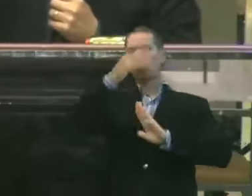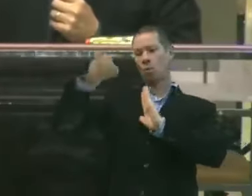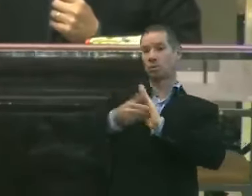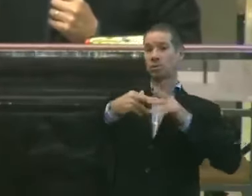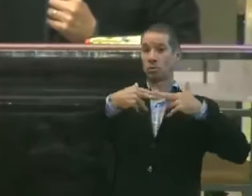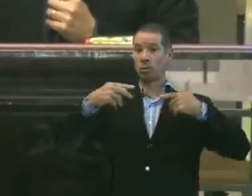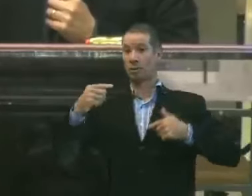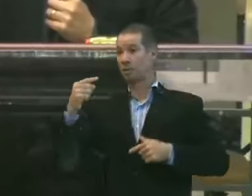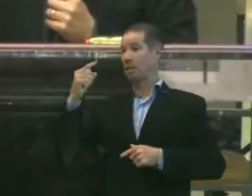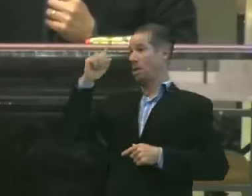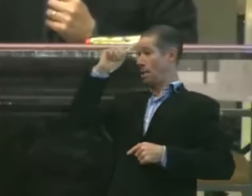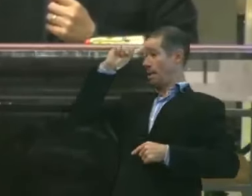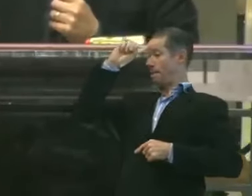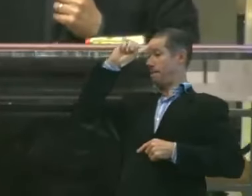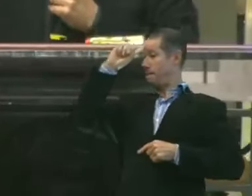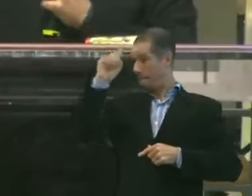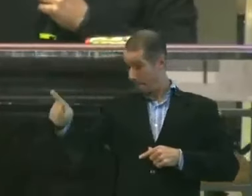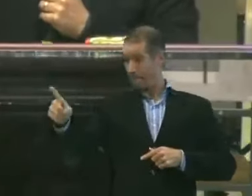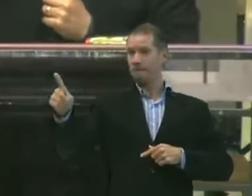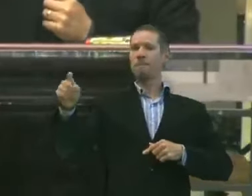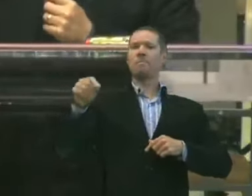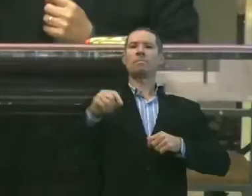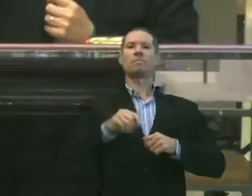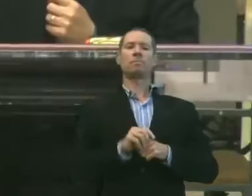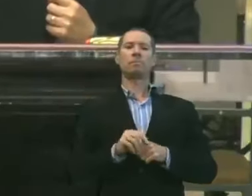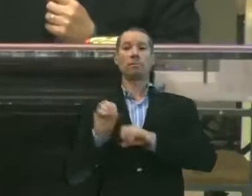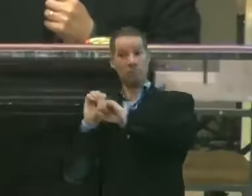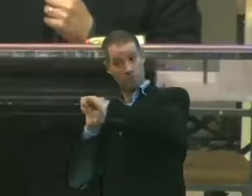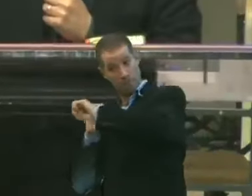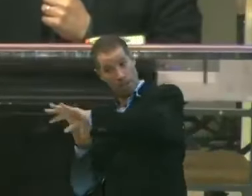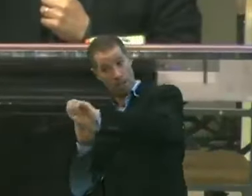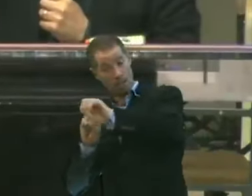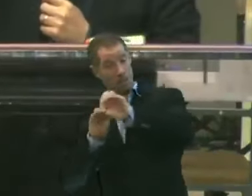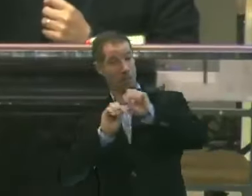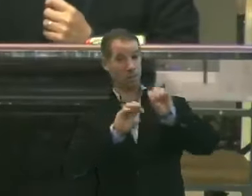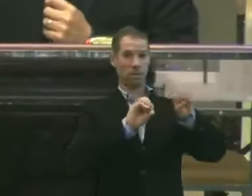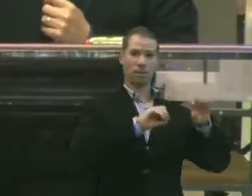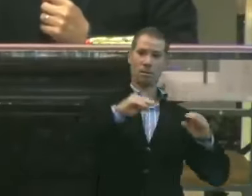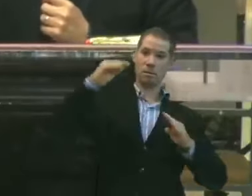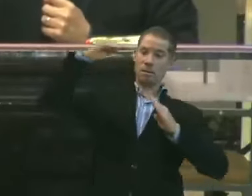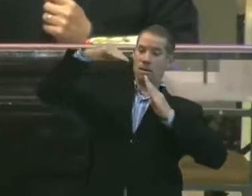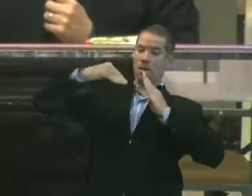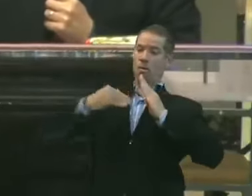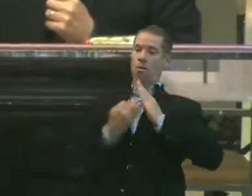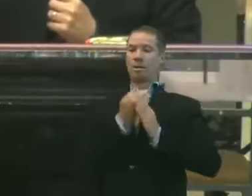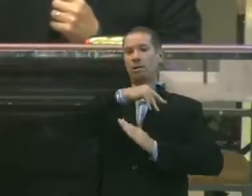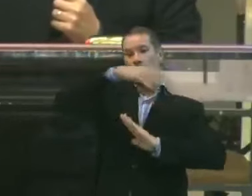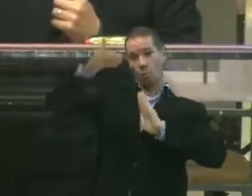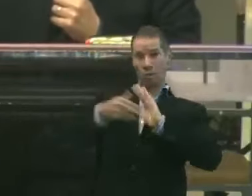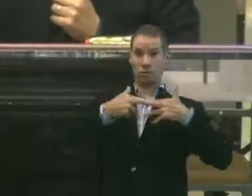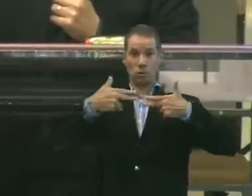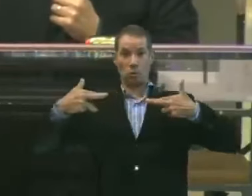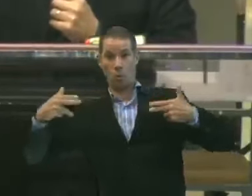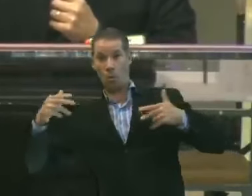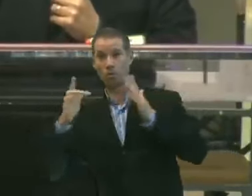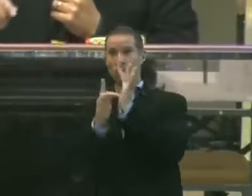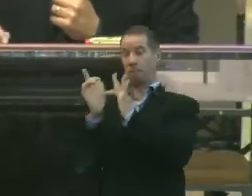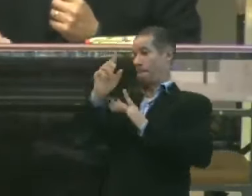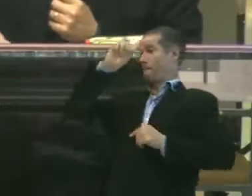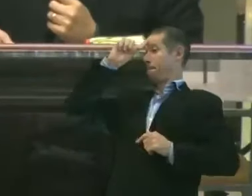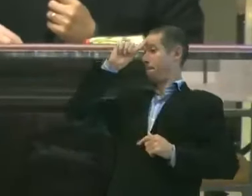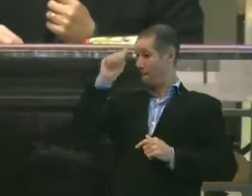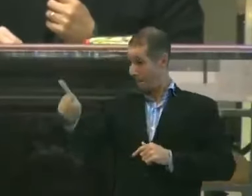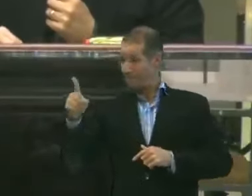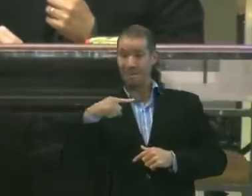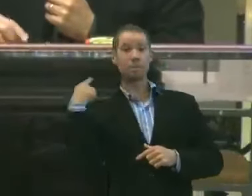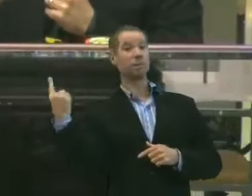coisas que tenho ordenado. Ensinando-os a guardar todas as coisas que tenho ordenado